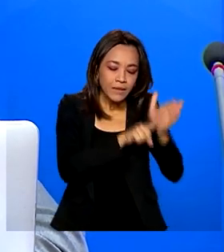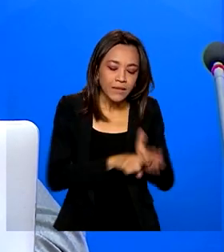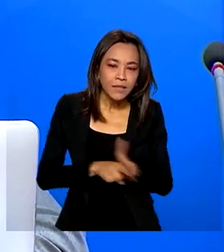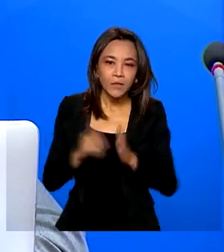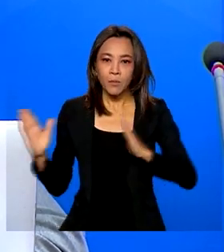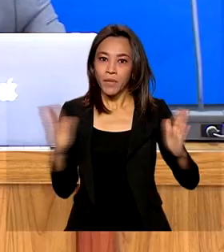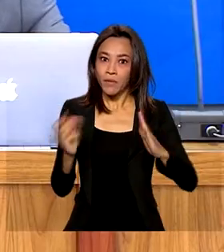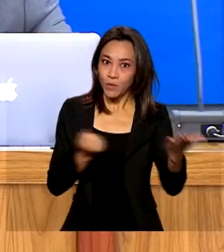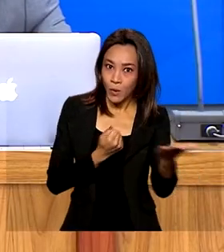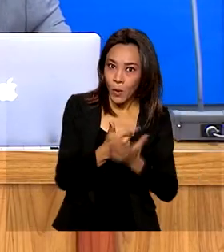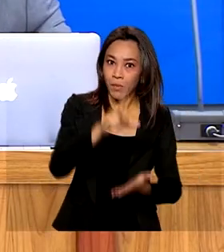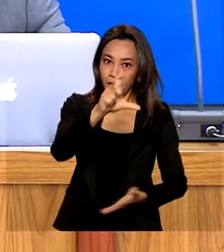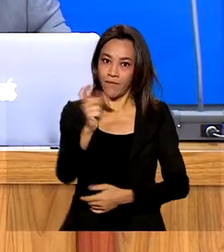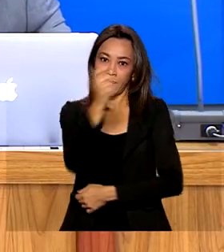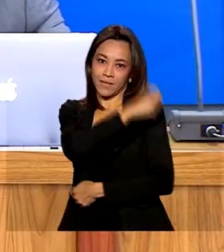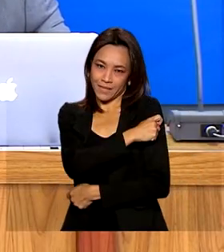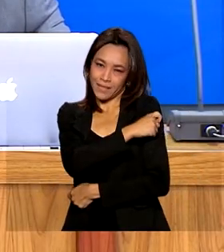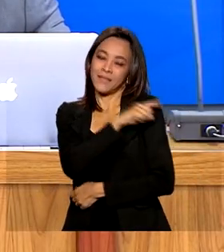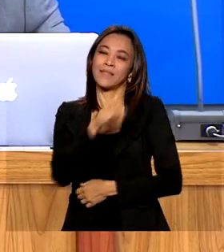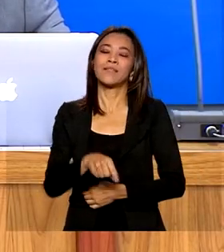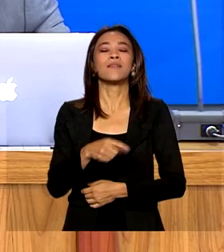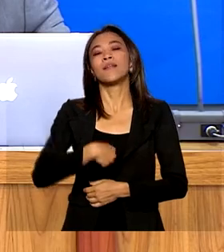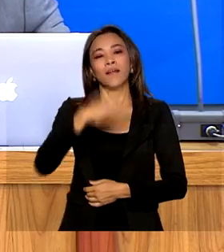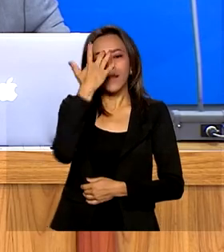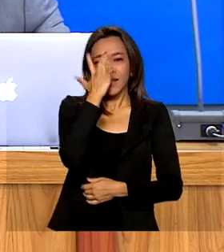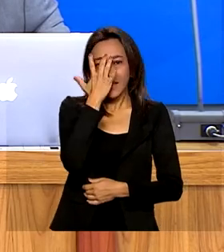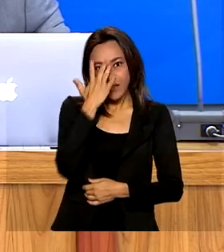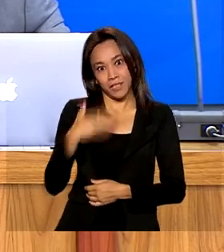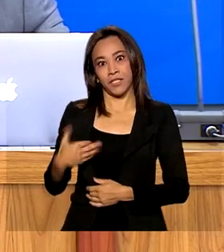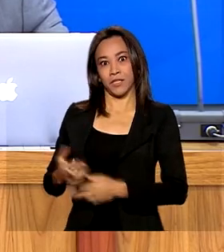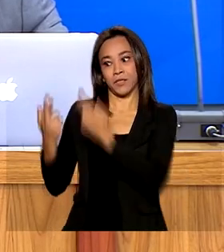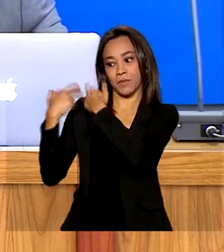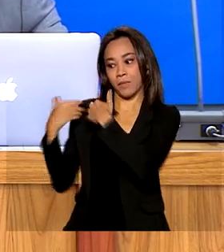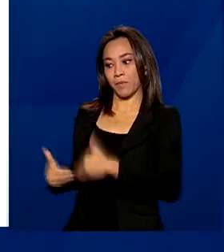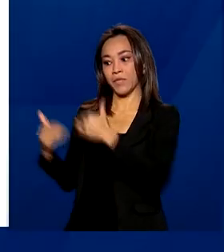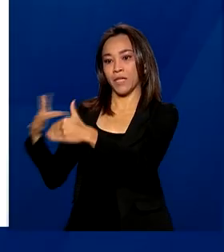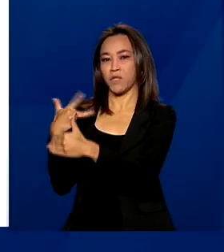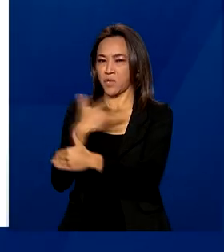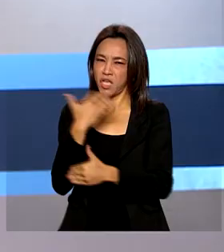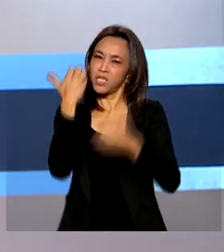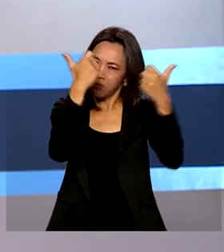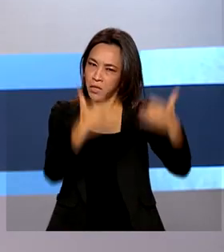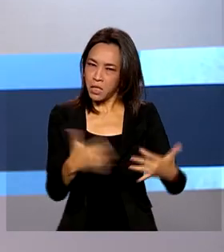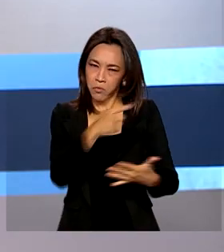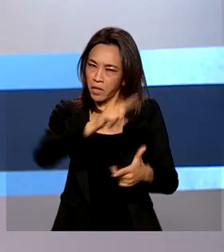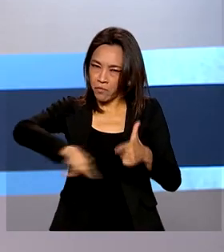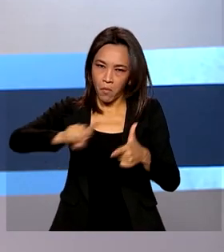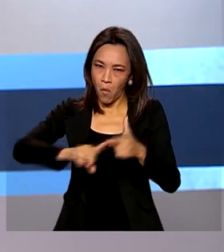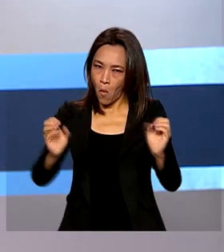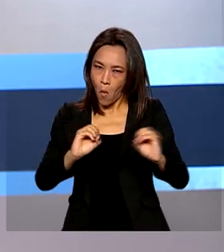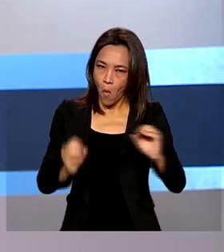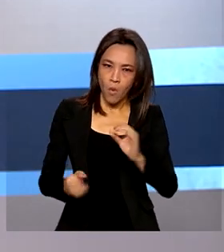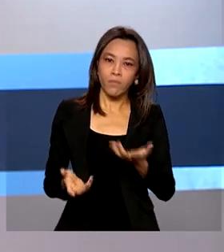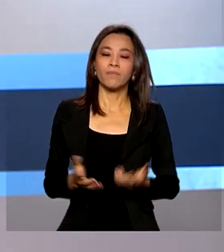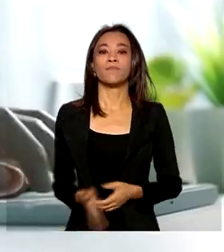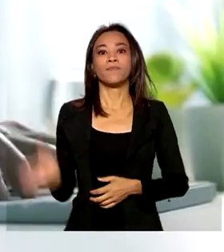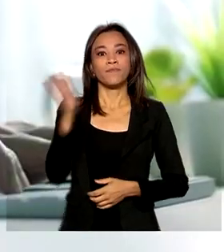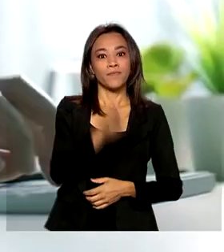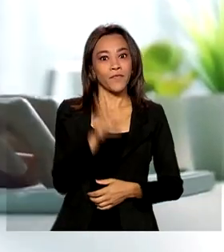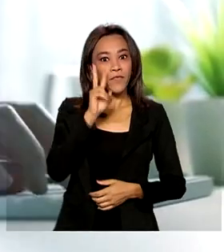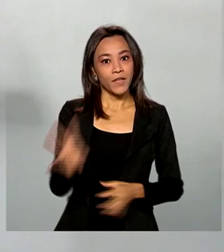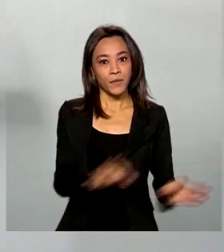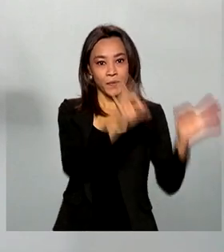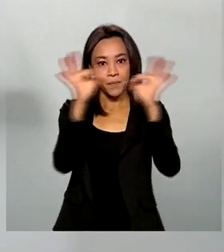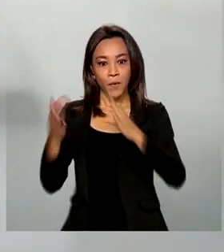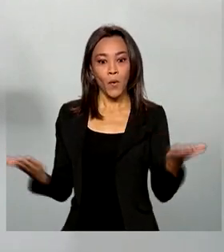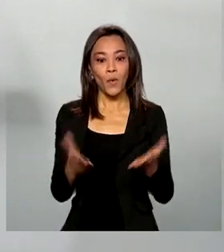compra da vacina Covaxin pelo Ministério da Saúde e conclui que não houve irregularidades. E veja também, terminam